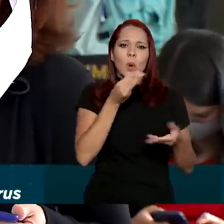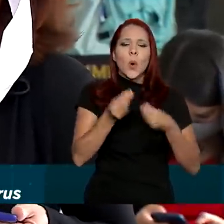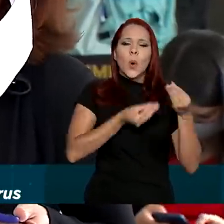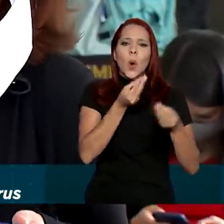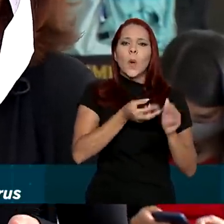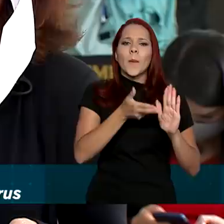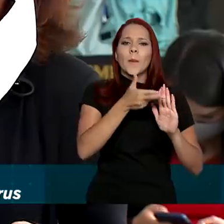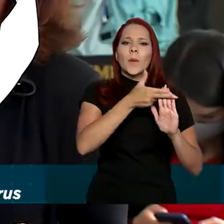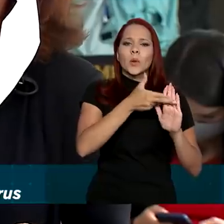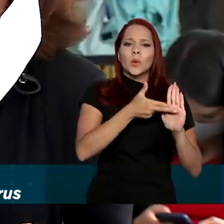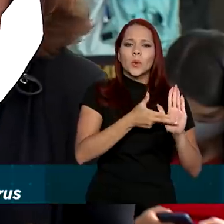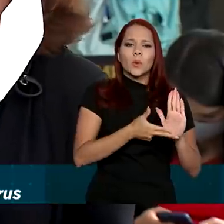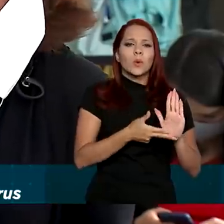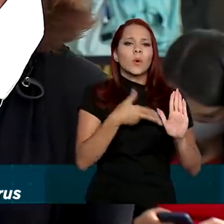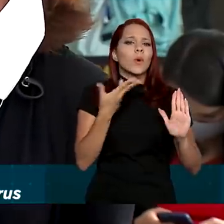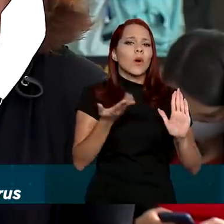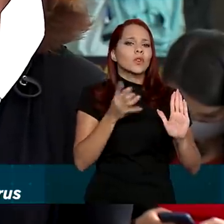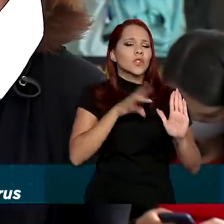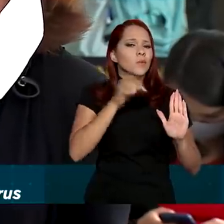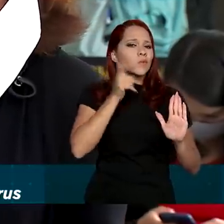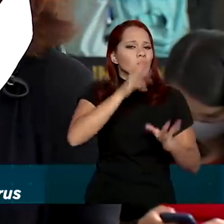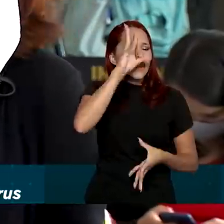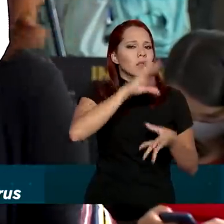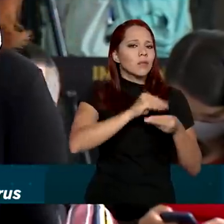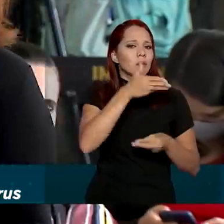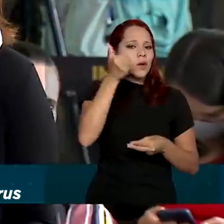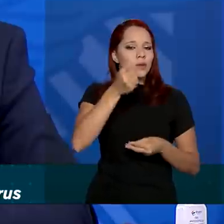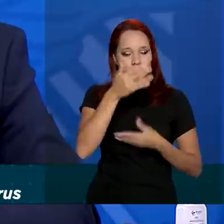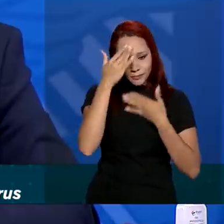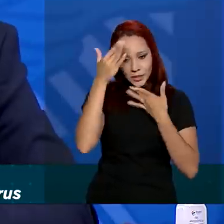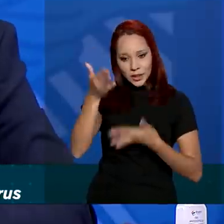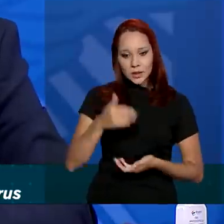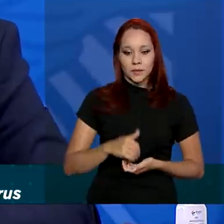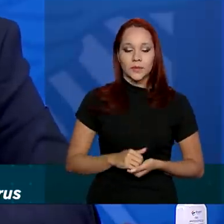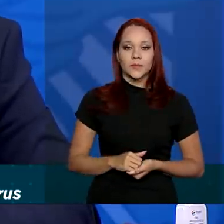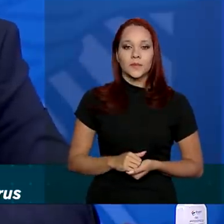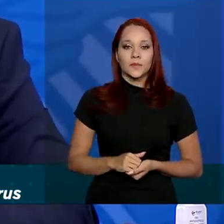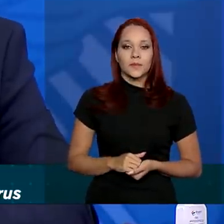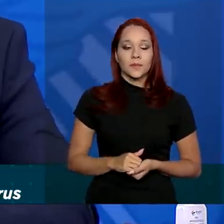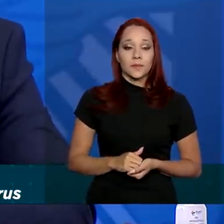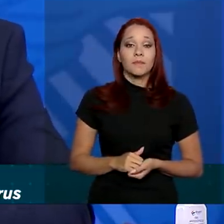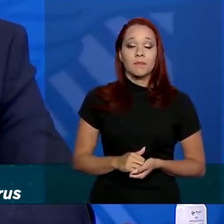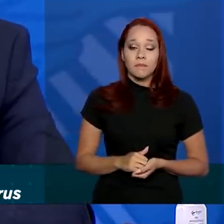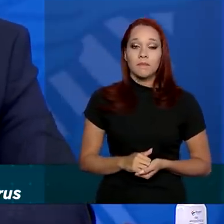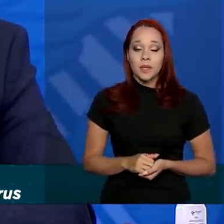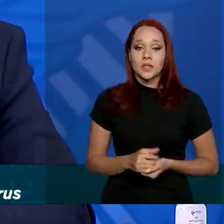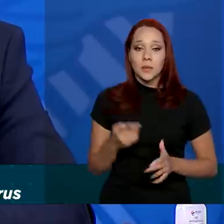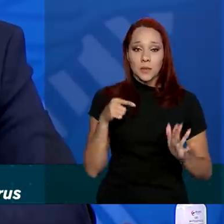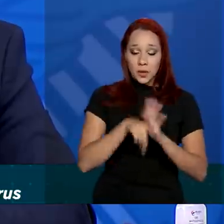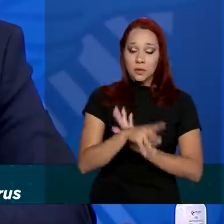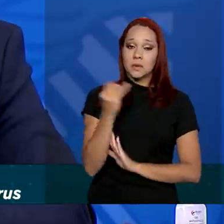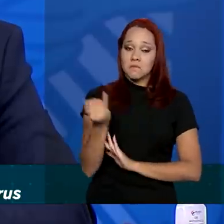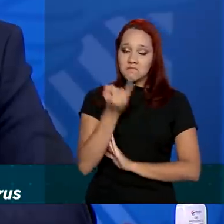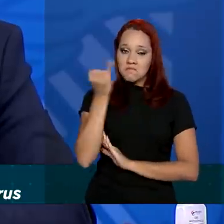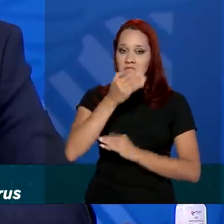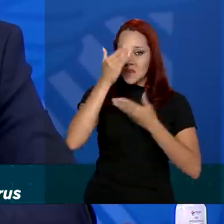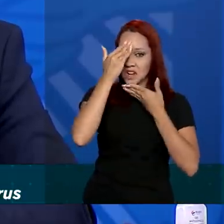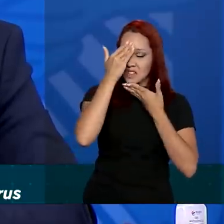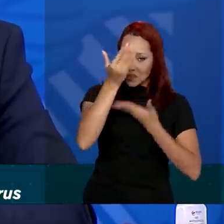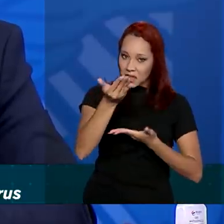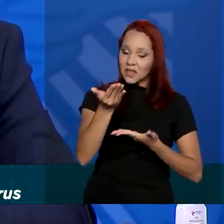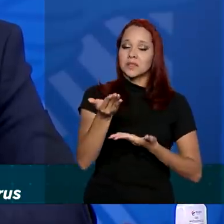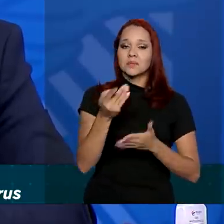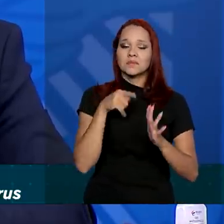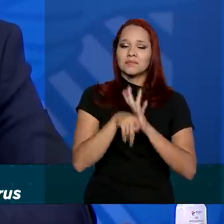esse protocolo? Só para a gente poder compreender um pouco melhor. Obrigada. Isso é uma pergunta muito importante, eu agradeço a sua pergunta,